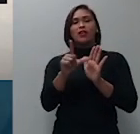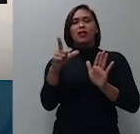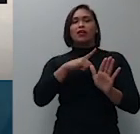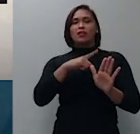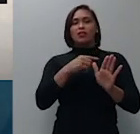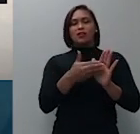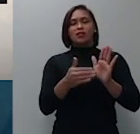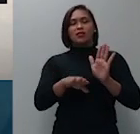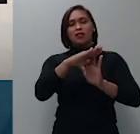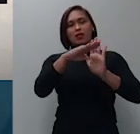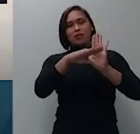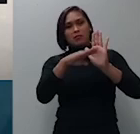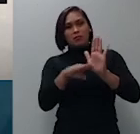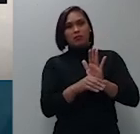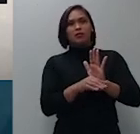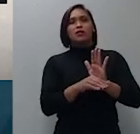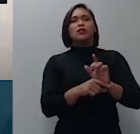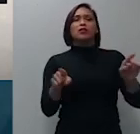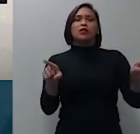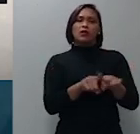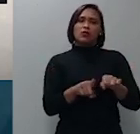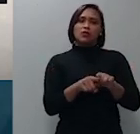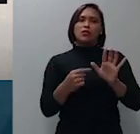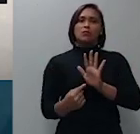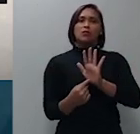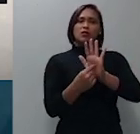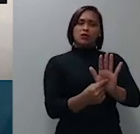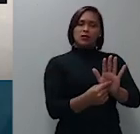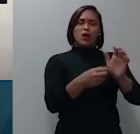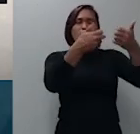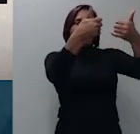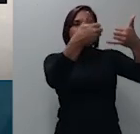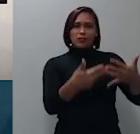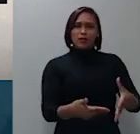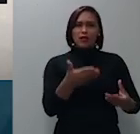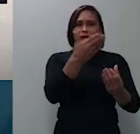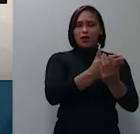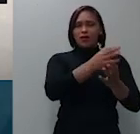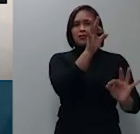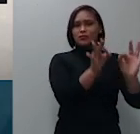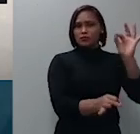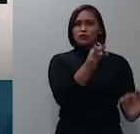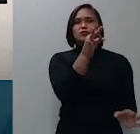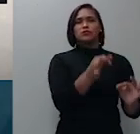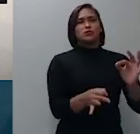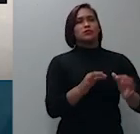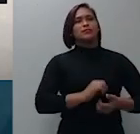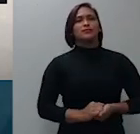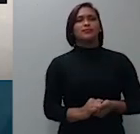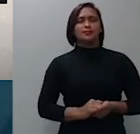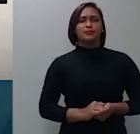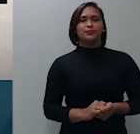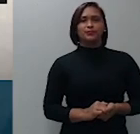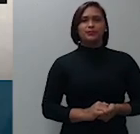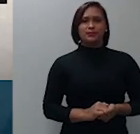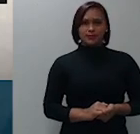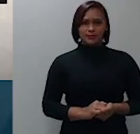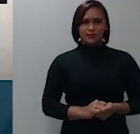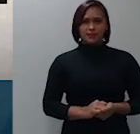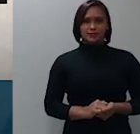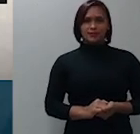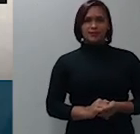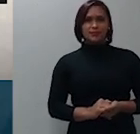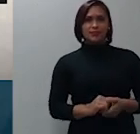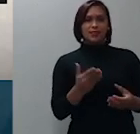apasão eu também trago diversas diversas deliberações da nossa corte as folhas